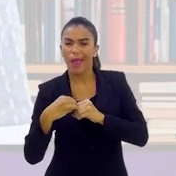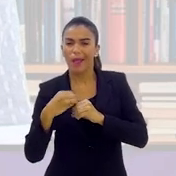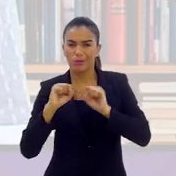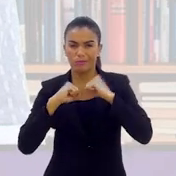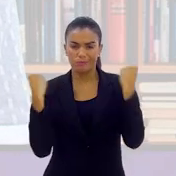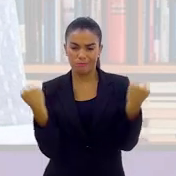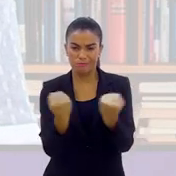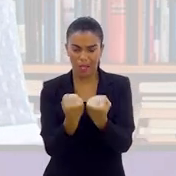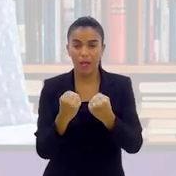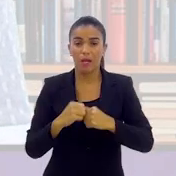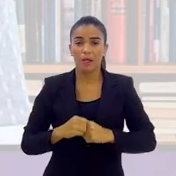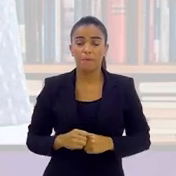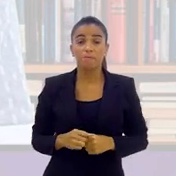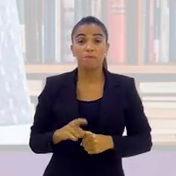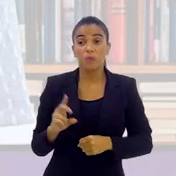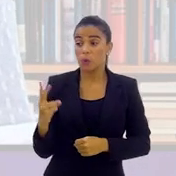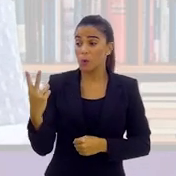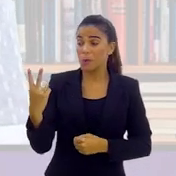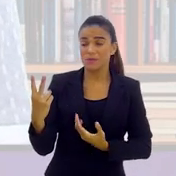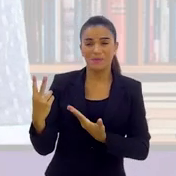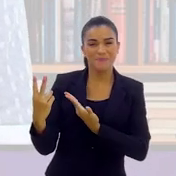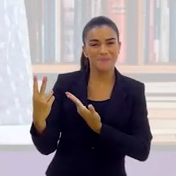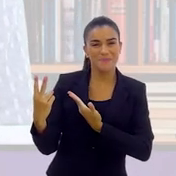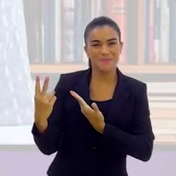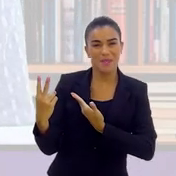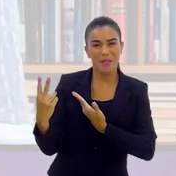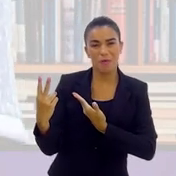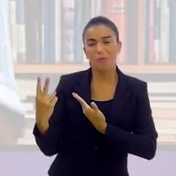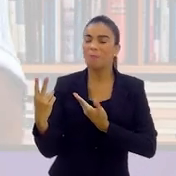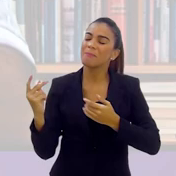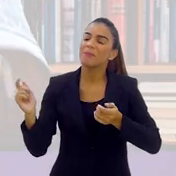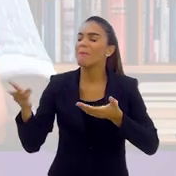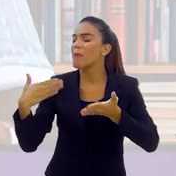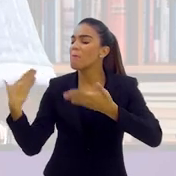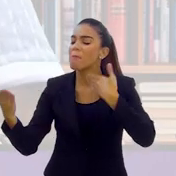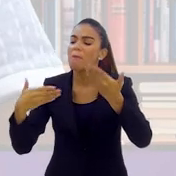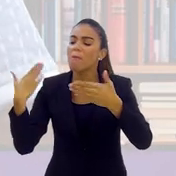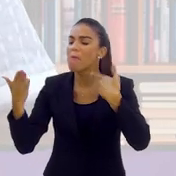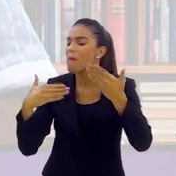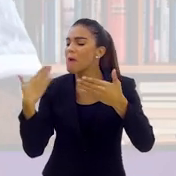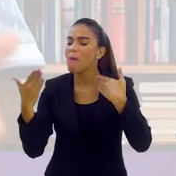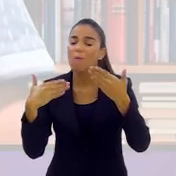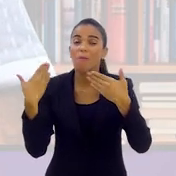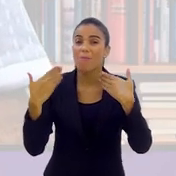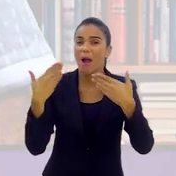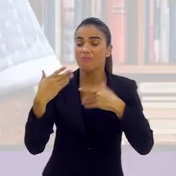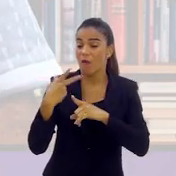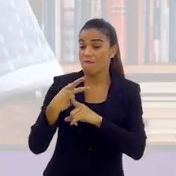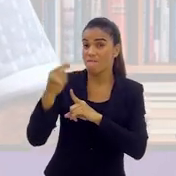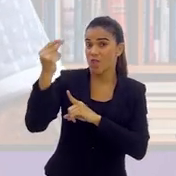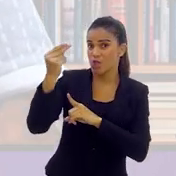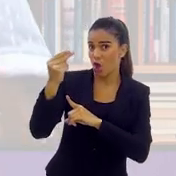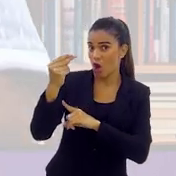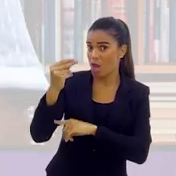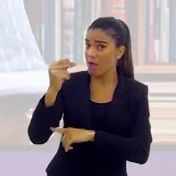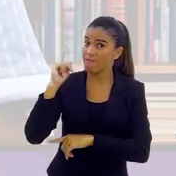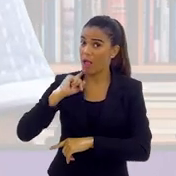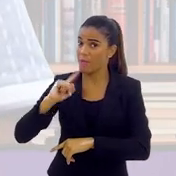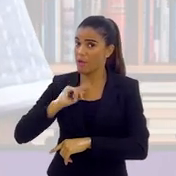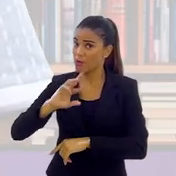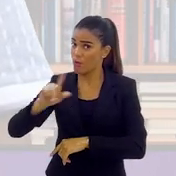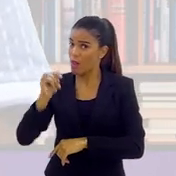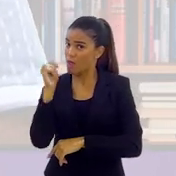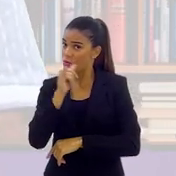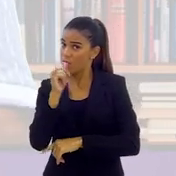na rua Isidro Figueiredo, quando dois amigos estavam ali confraternizando. Não era a vitória do Fluminense, porque o Flamengo